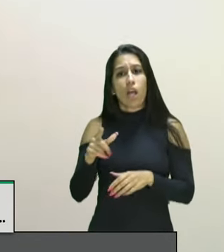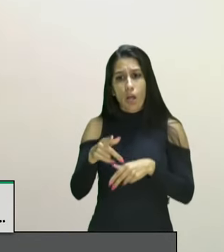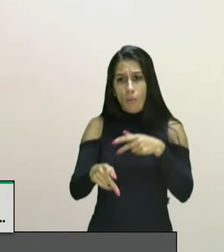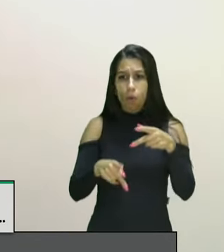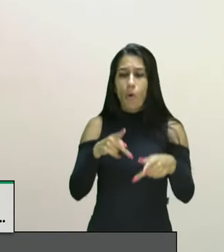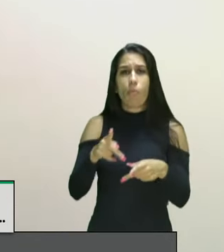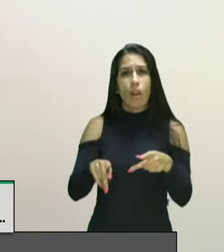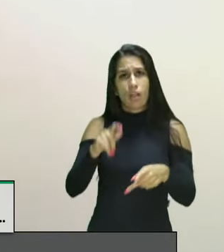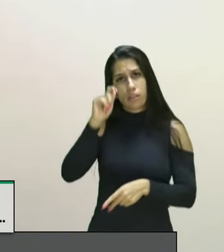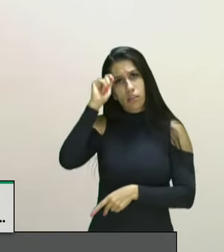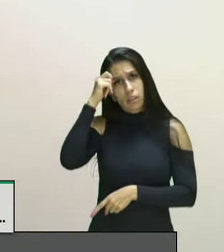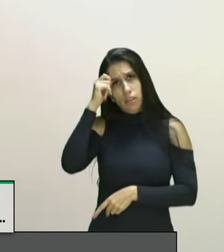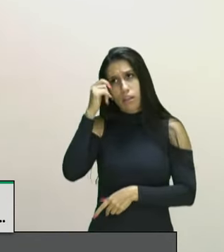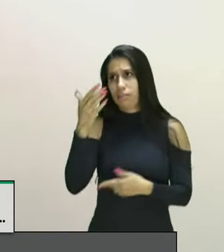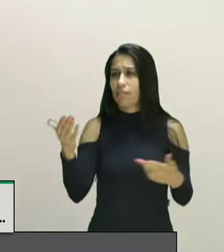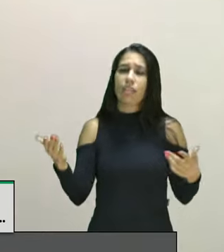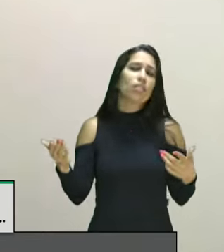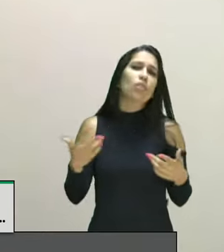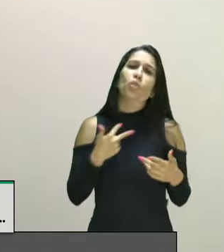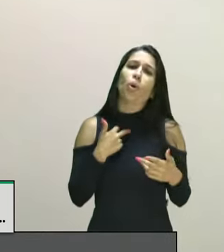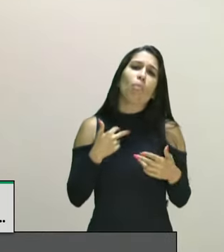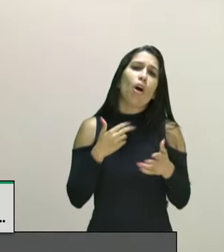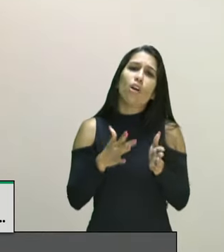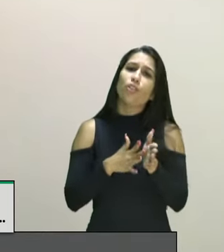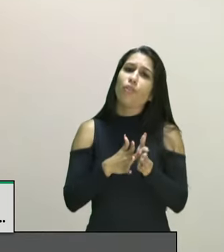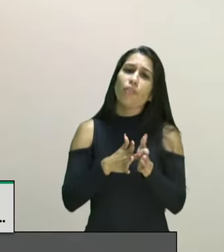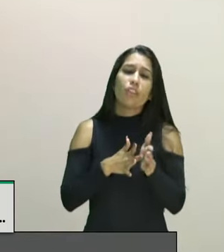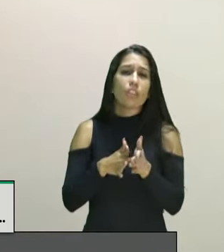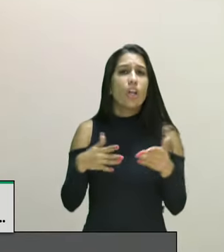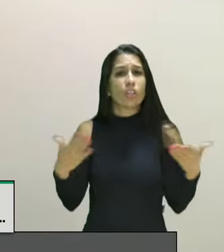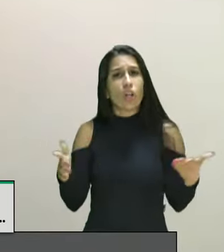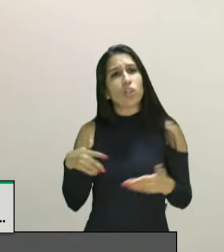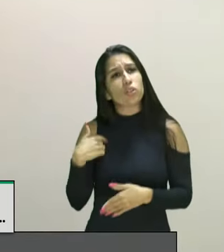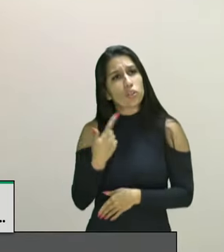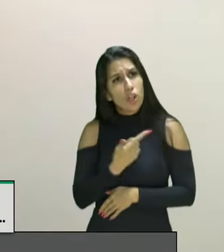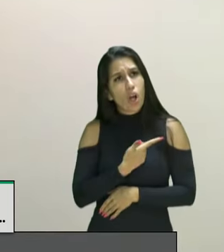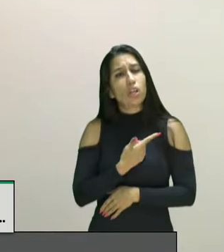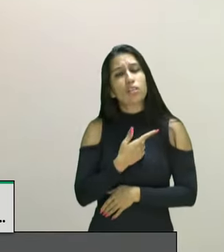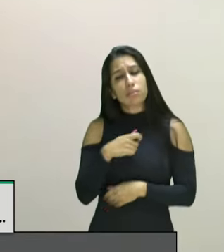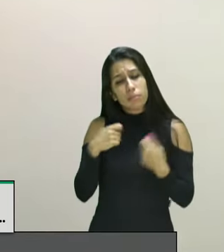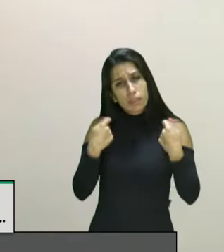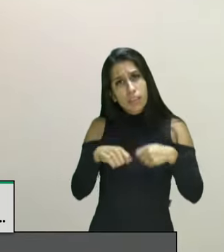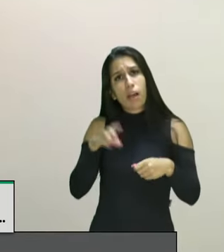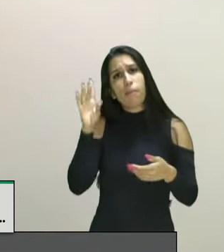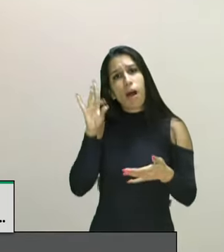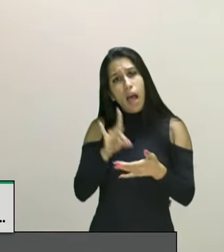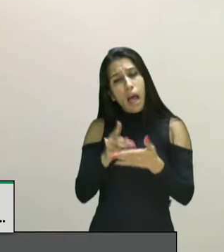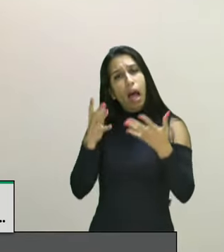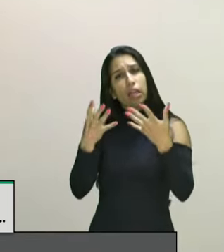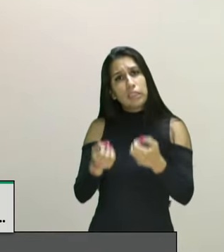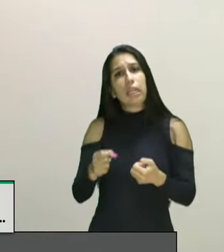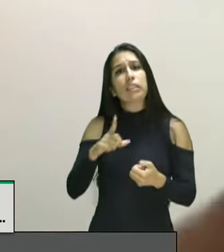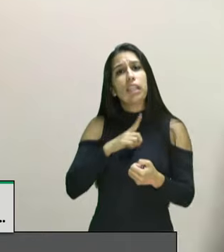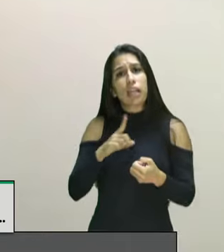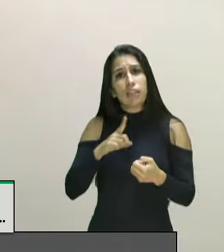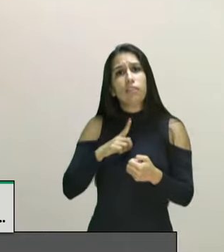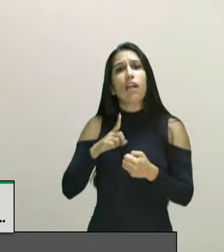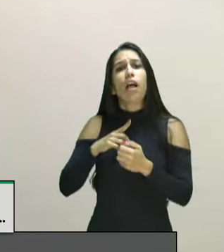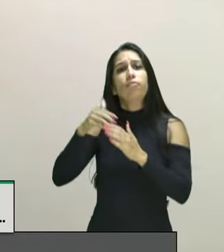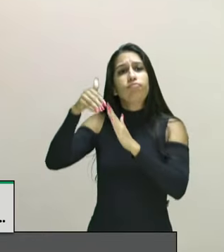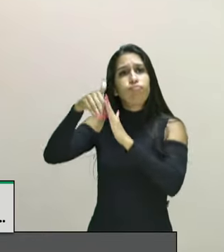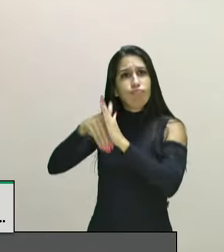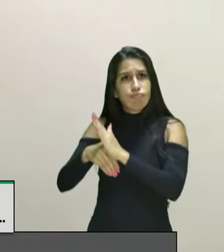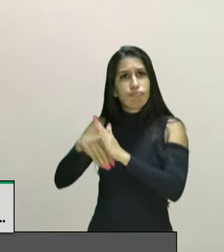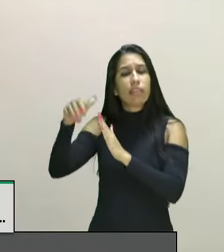não tem como mascarar essa realidade que nós temos de dizer que não houve redução e houve redução como está provado aqui e houve